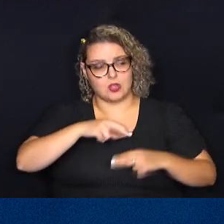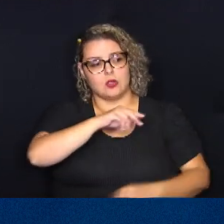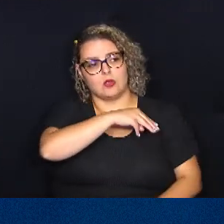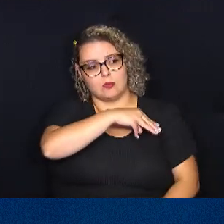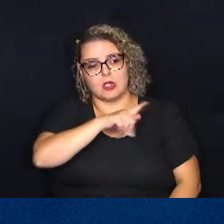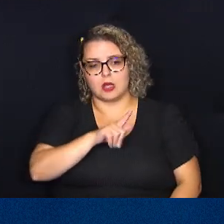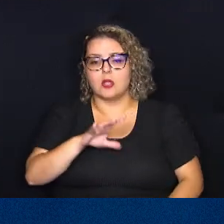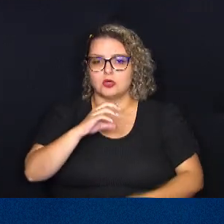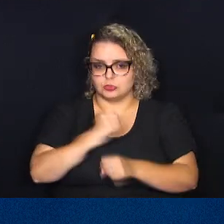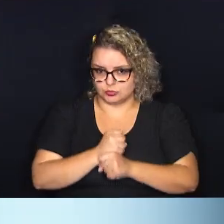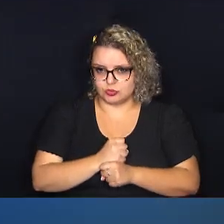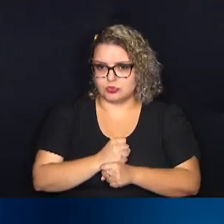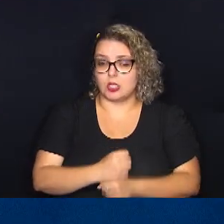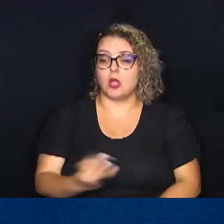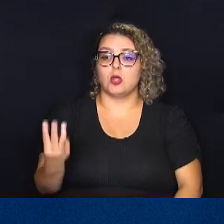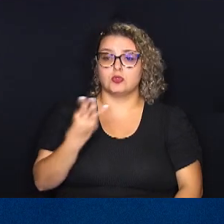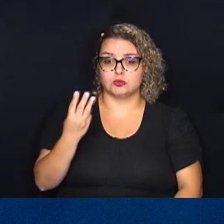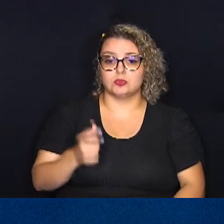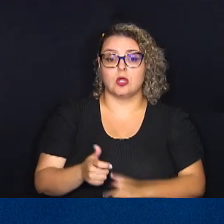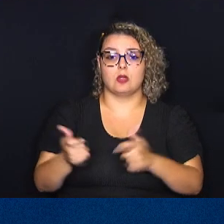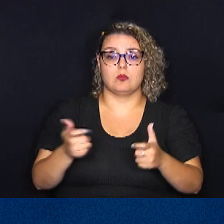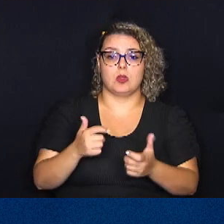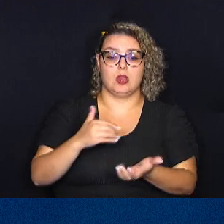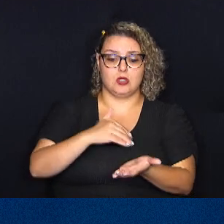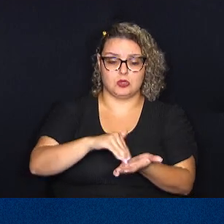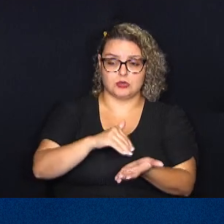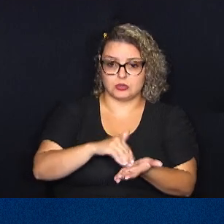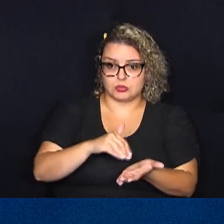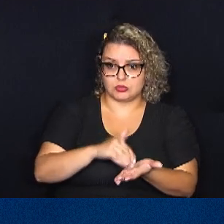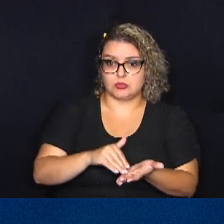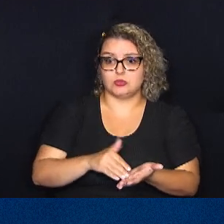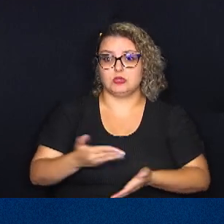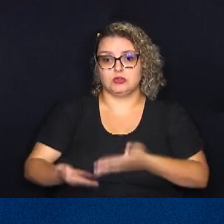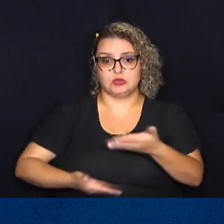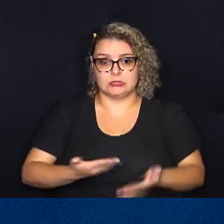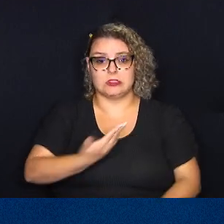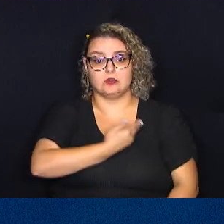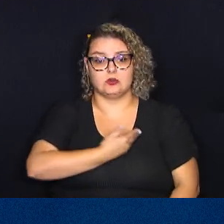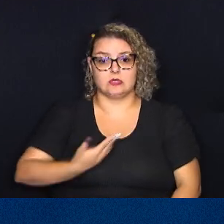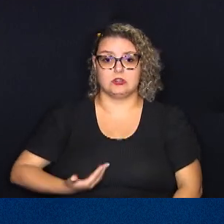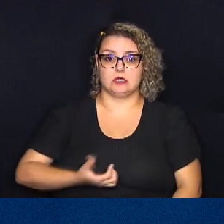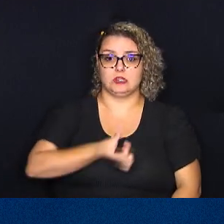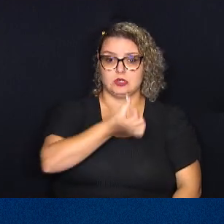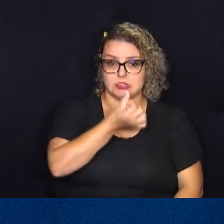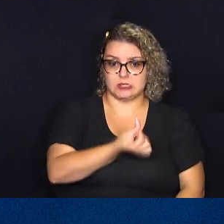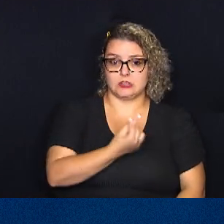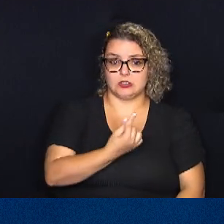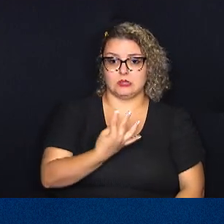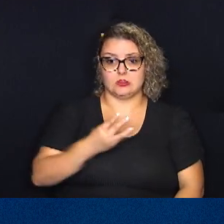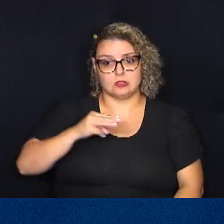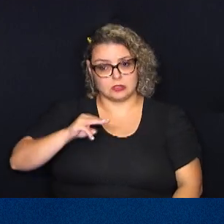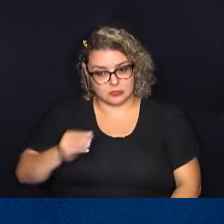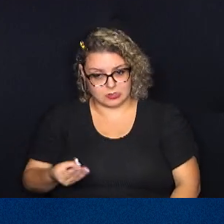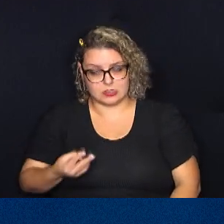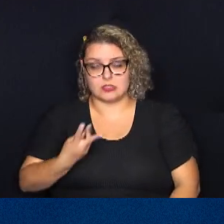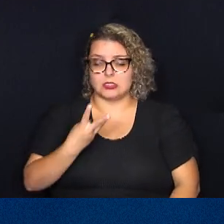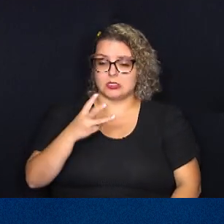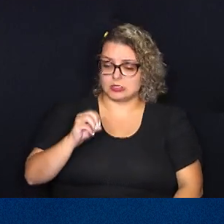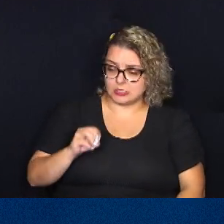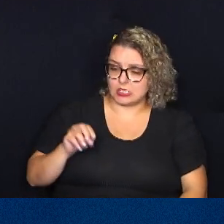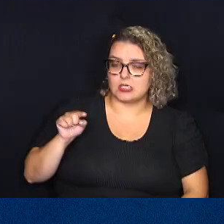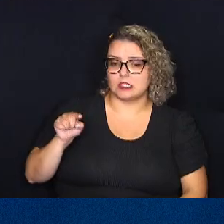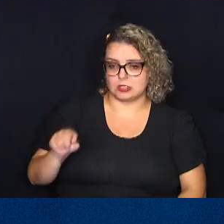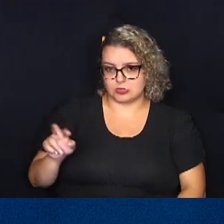rede Mário Gatti já incluído. O terceiro maior valor foi destinado à Secretaria de Serviços Públicos, com 614